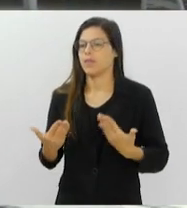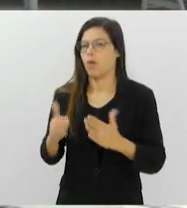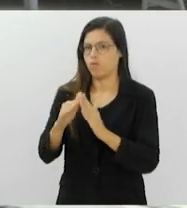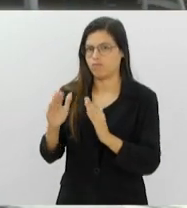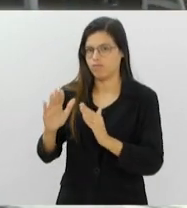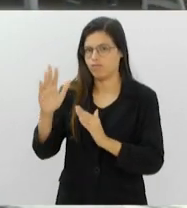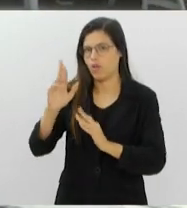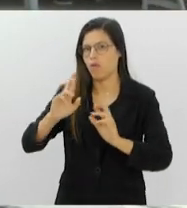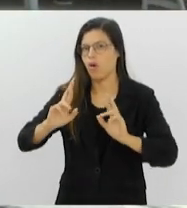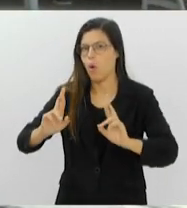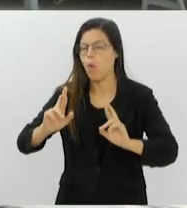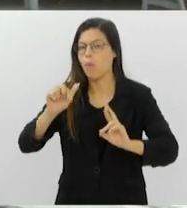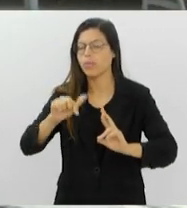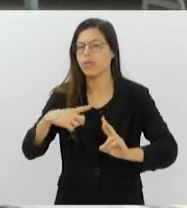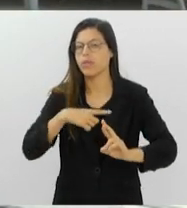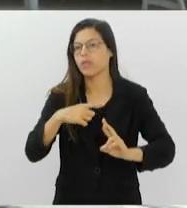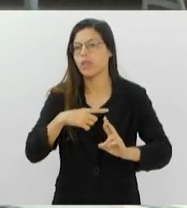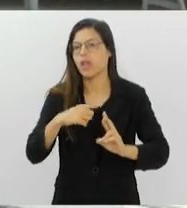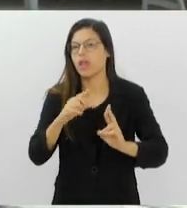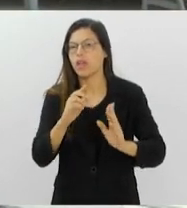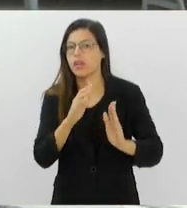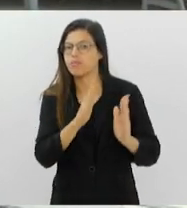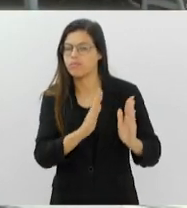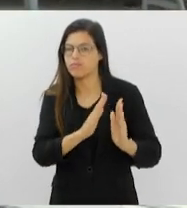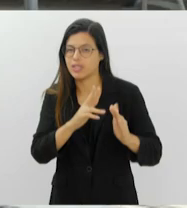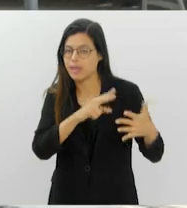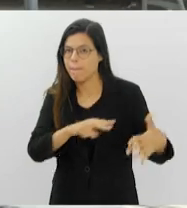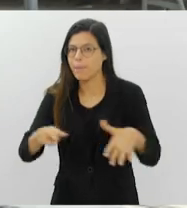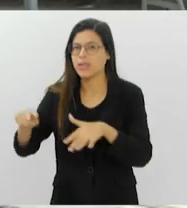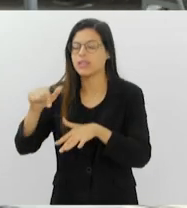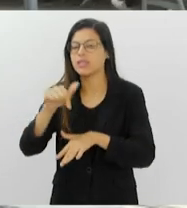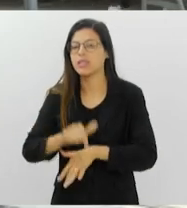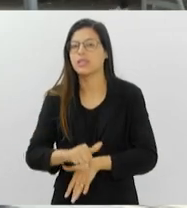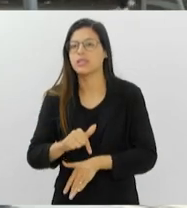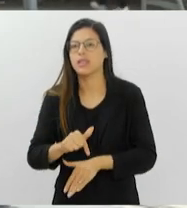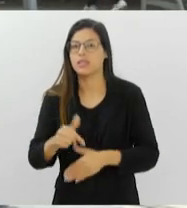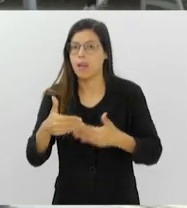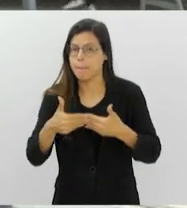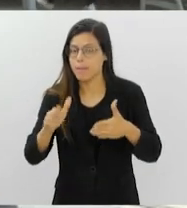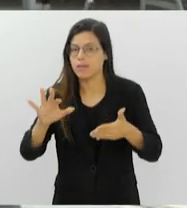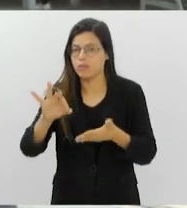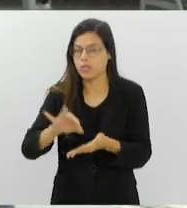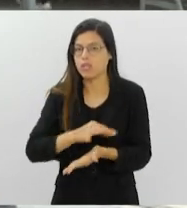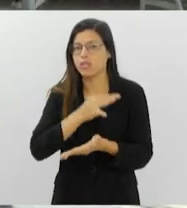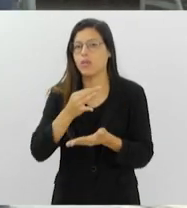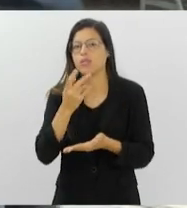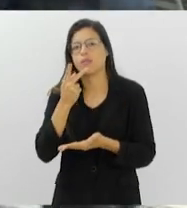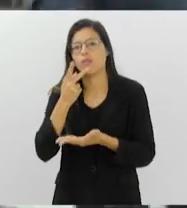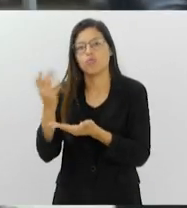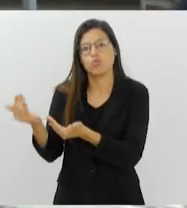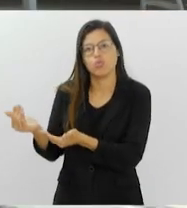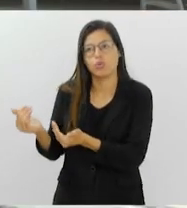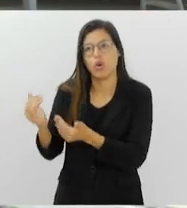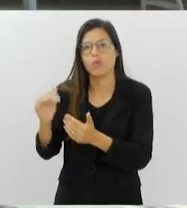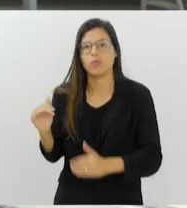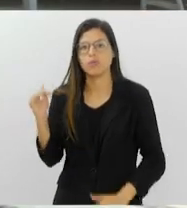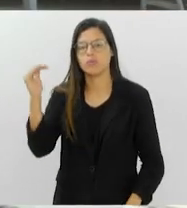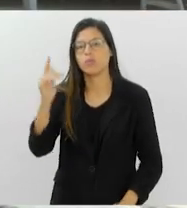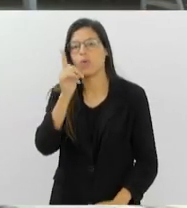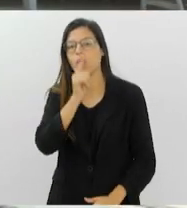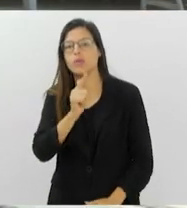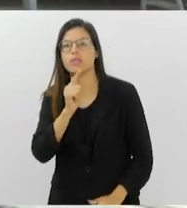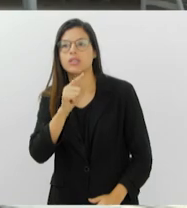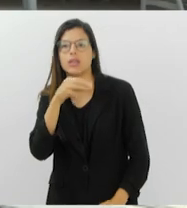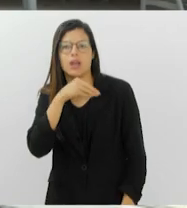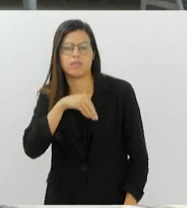semanas, as inscrições estão abertas neste momento e a gente fomenta justamente nisso, né, que o jovem, o adulto, ele consiga gerar renda através